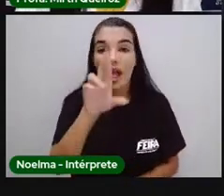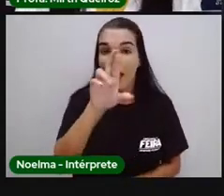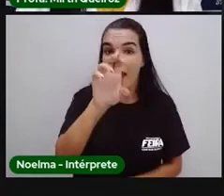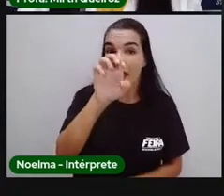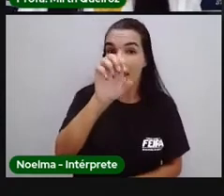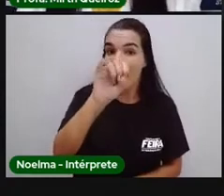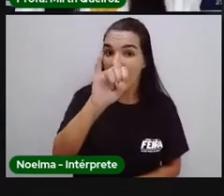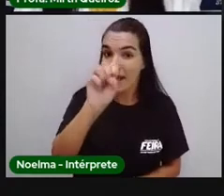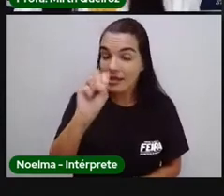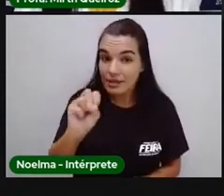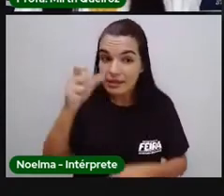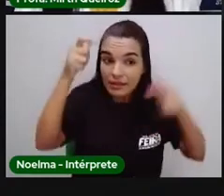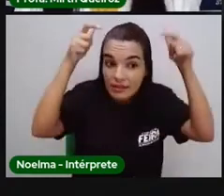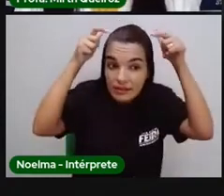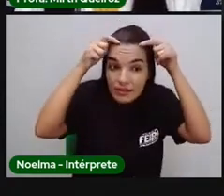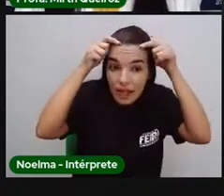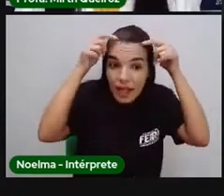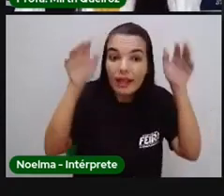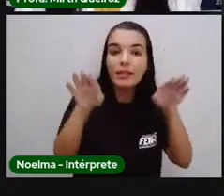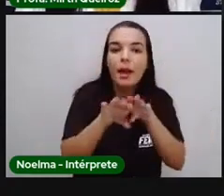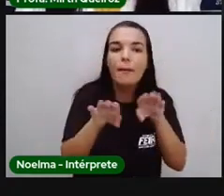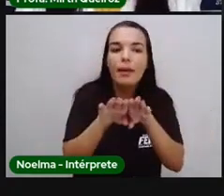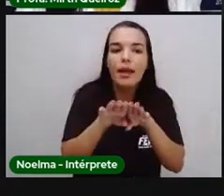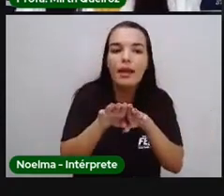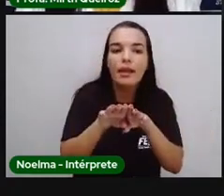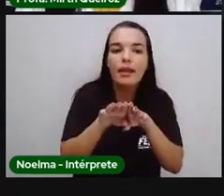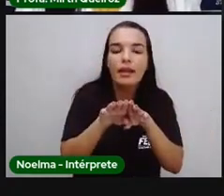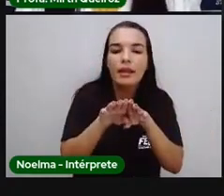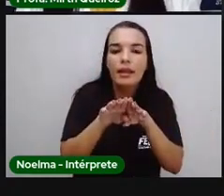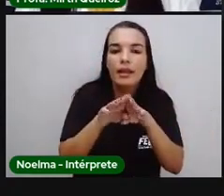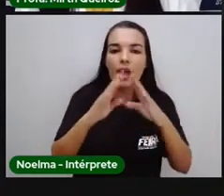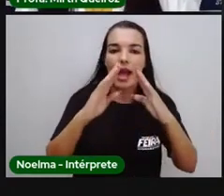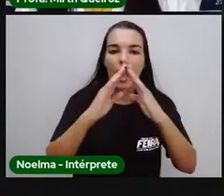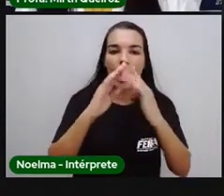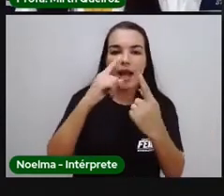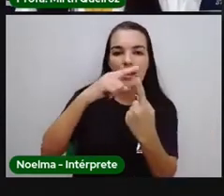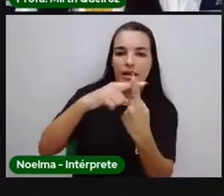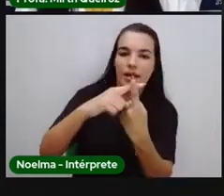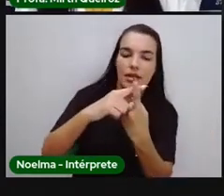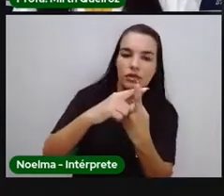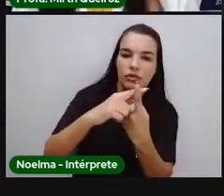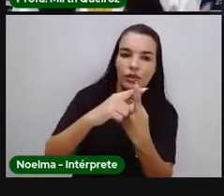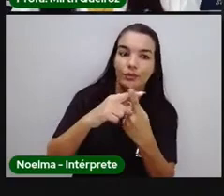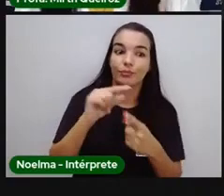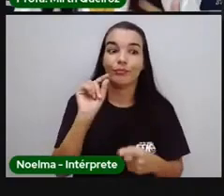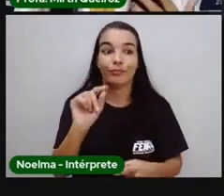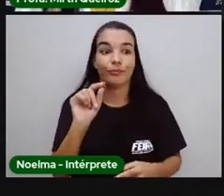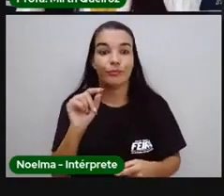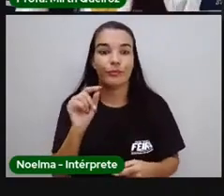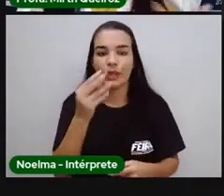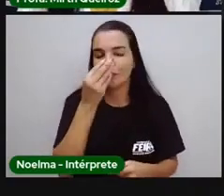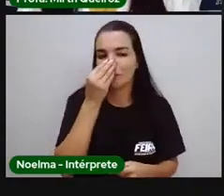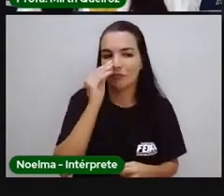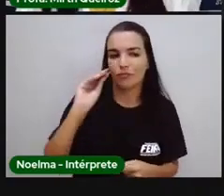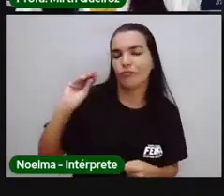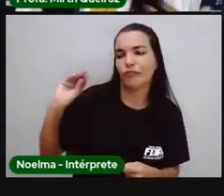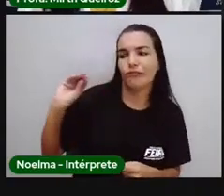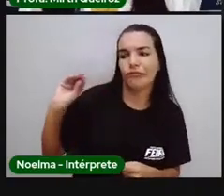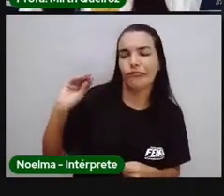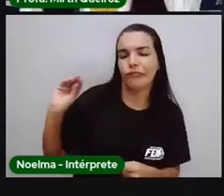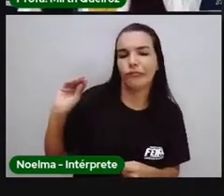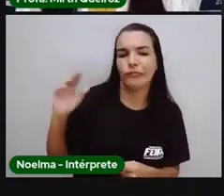igreja, né? Só que os reis e o clero, eles não se importavam muito